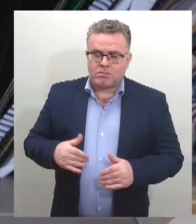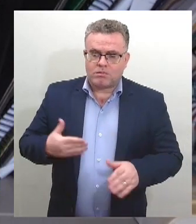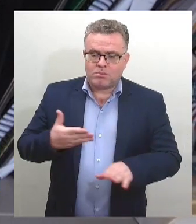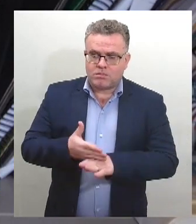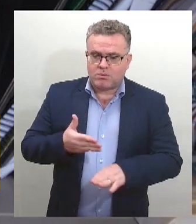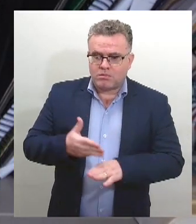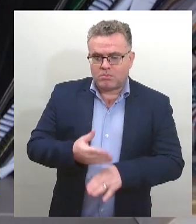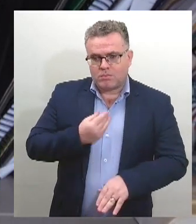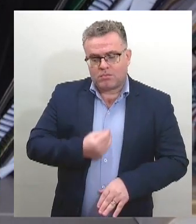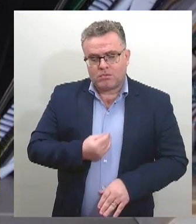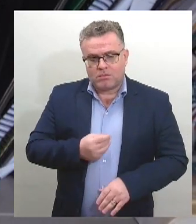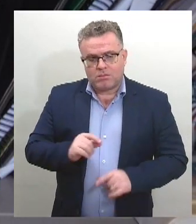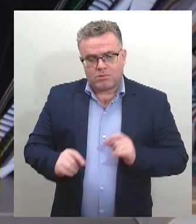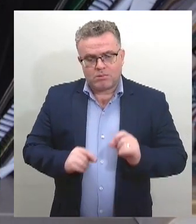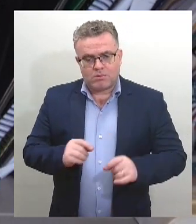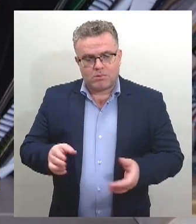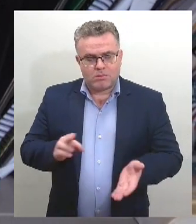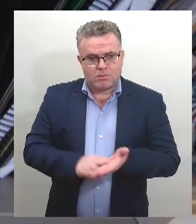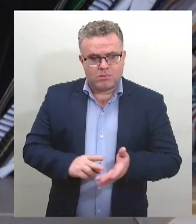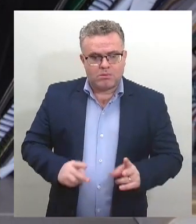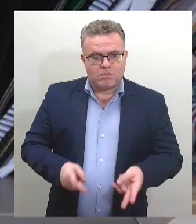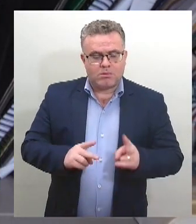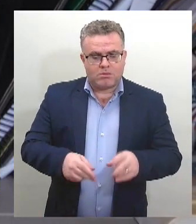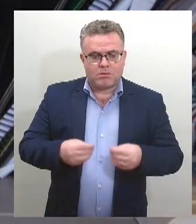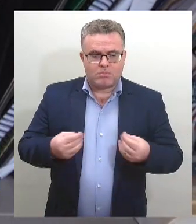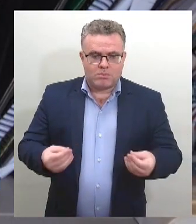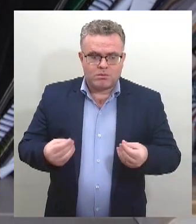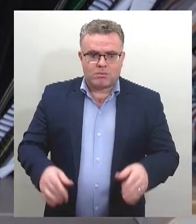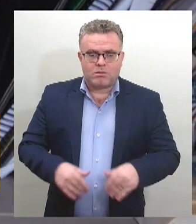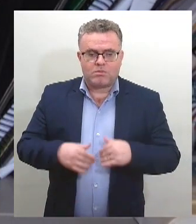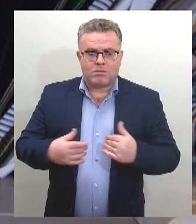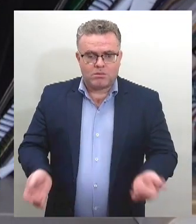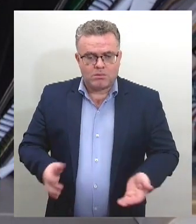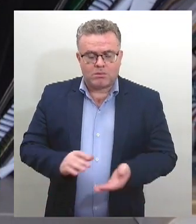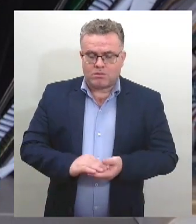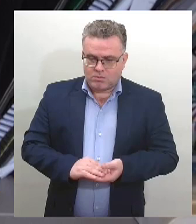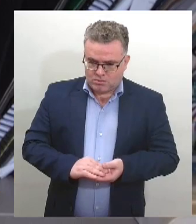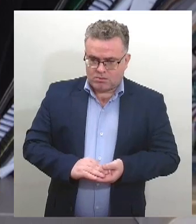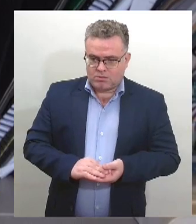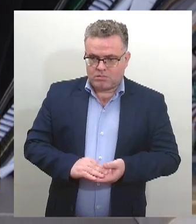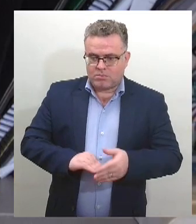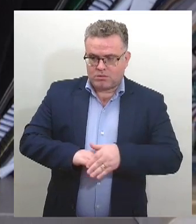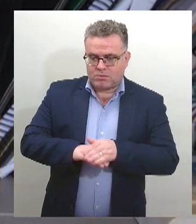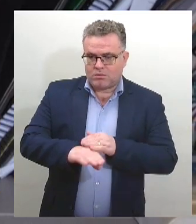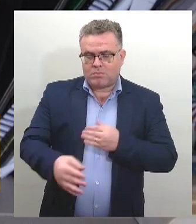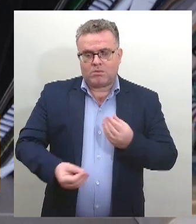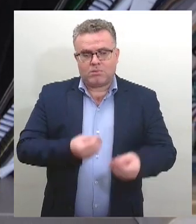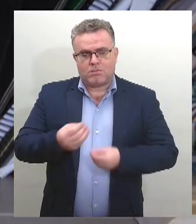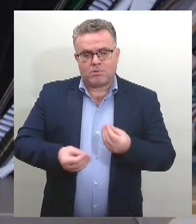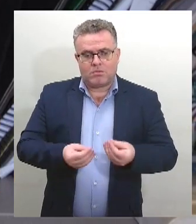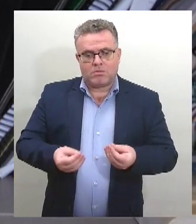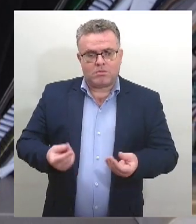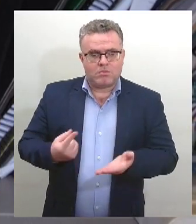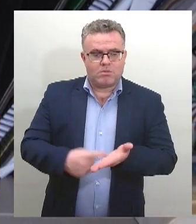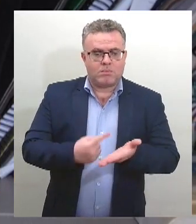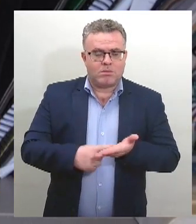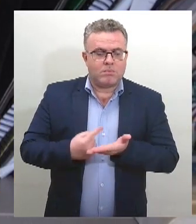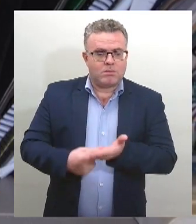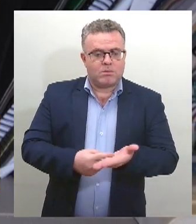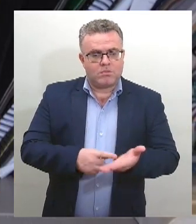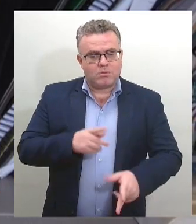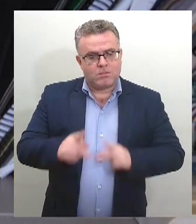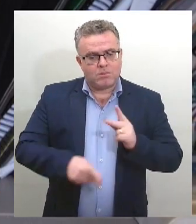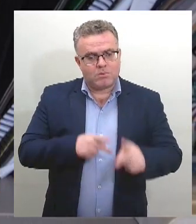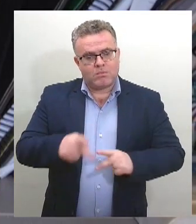e isso quebrando esse ciclo vicioso que faz com que a população negra sempre esteja nas posições mais